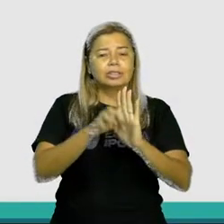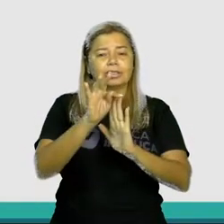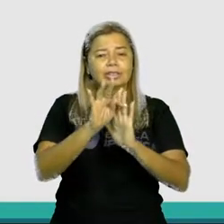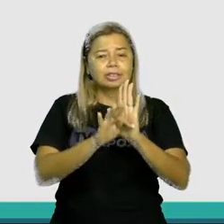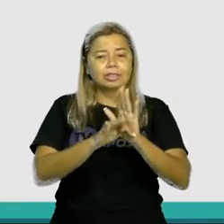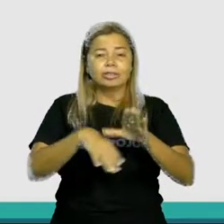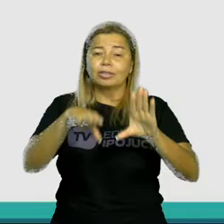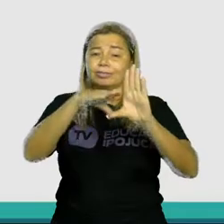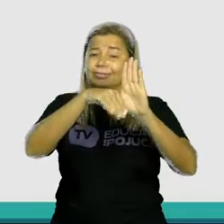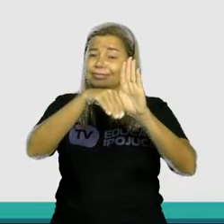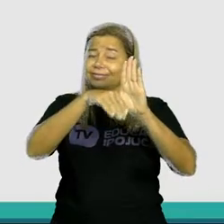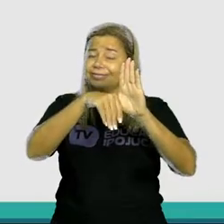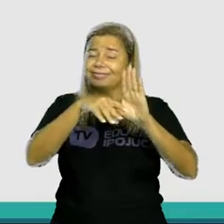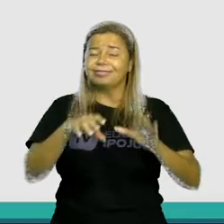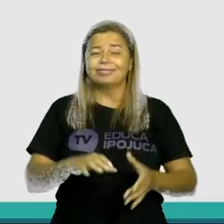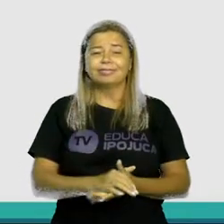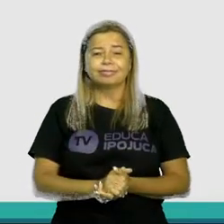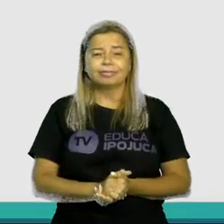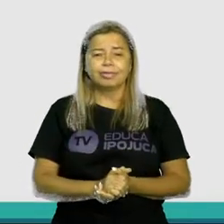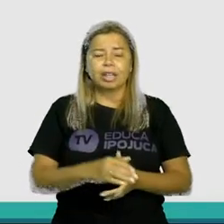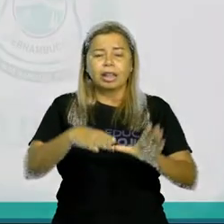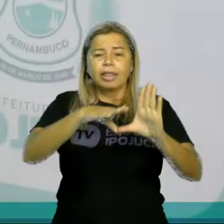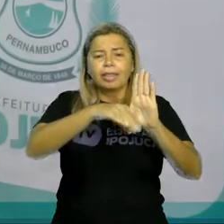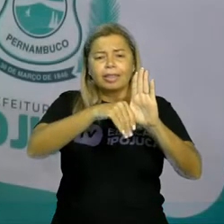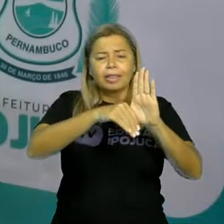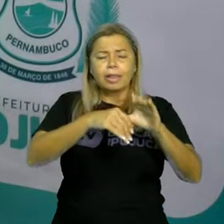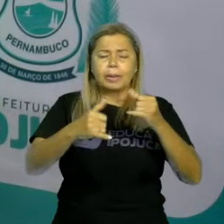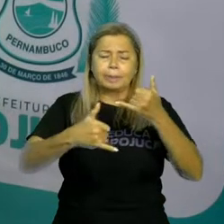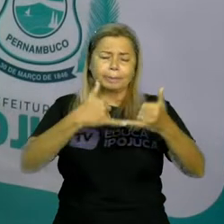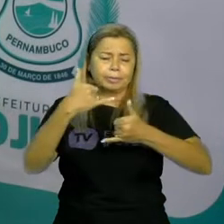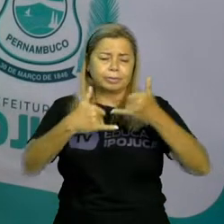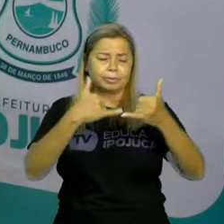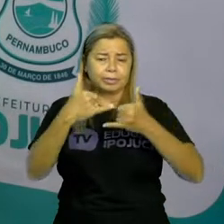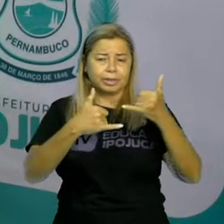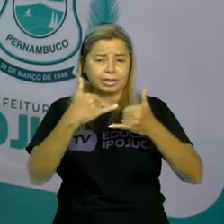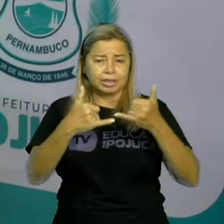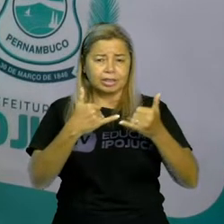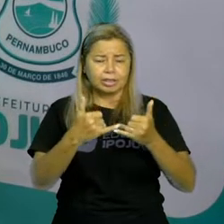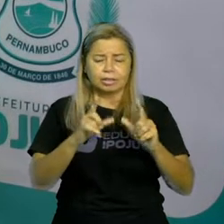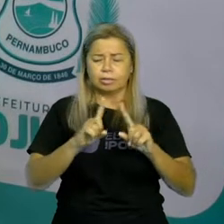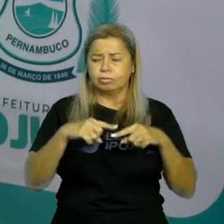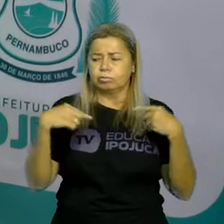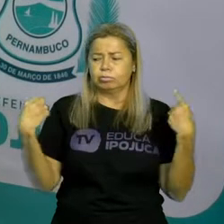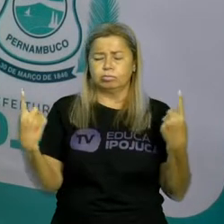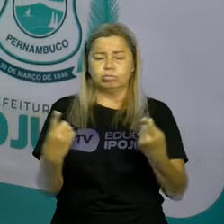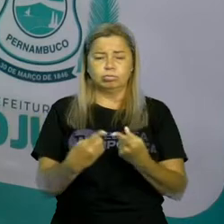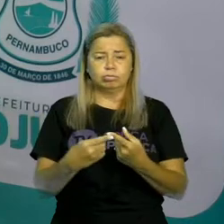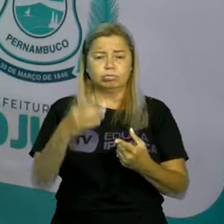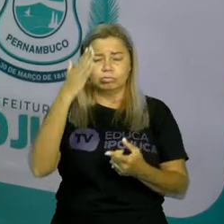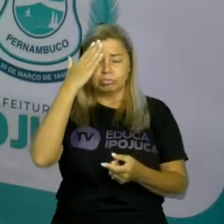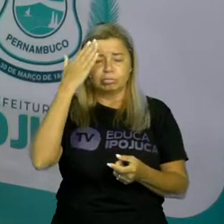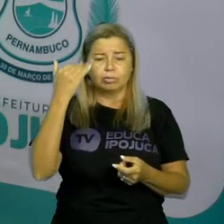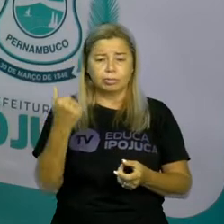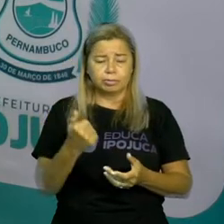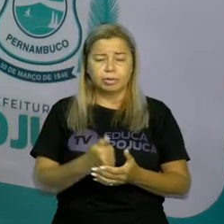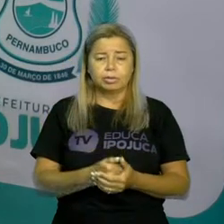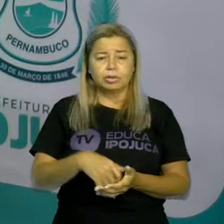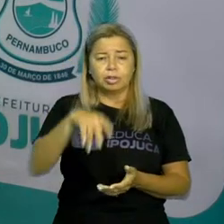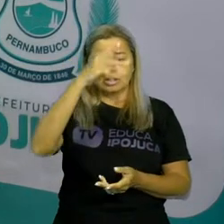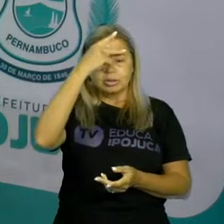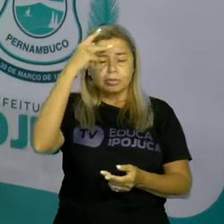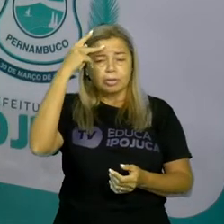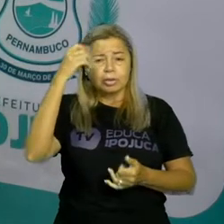trava-língua. Trava-língua é brincadeira, como todos nós sabemos, onde as pessoas